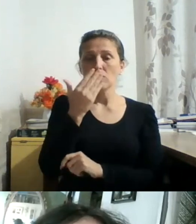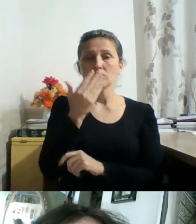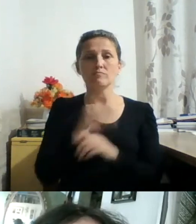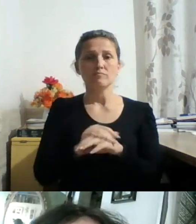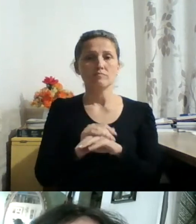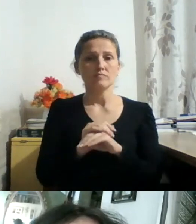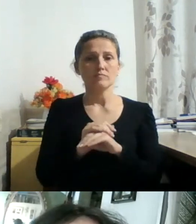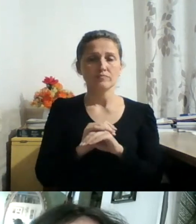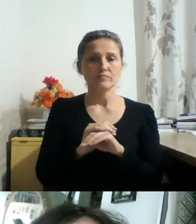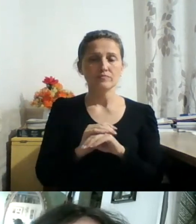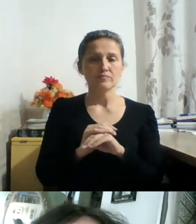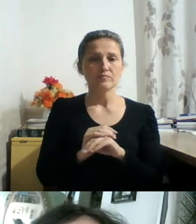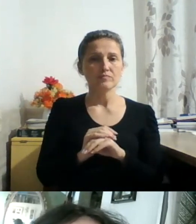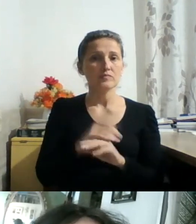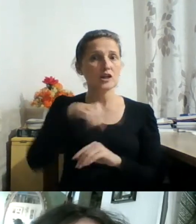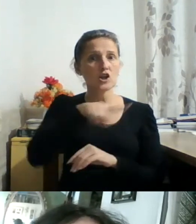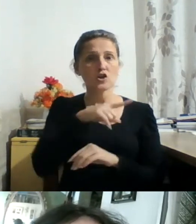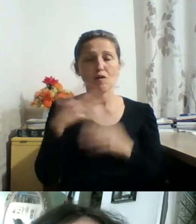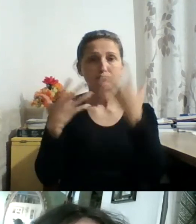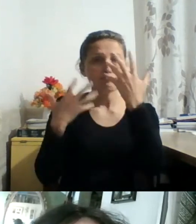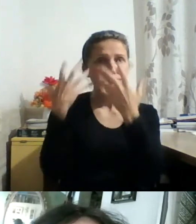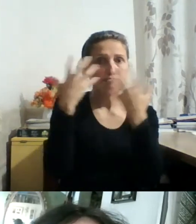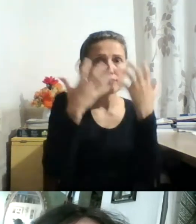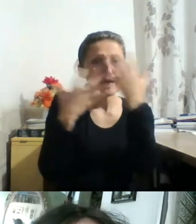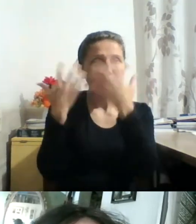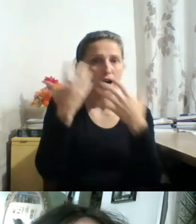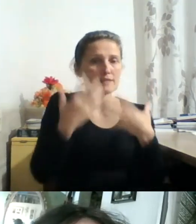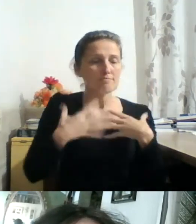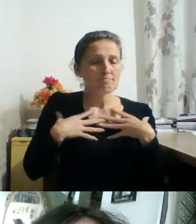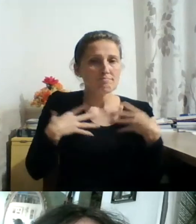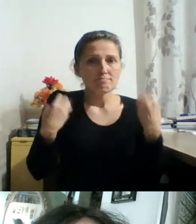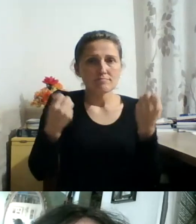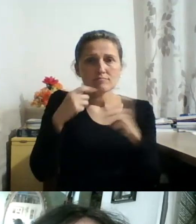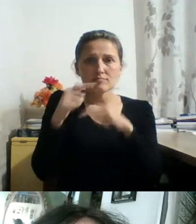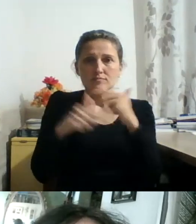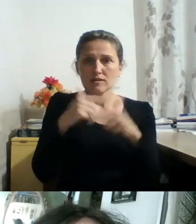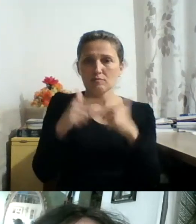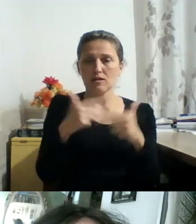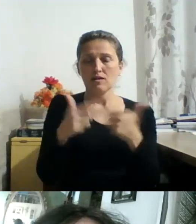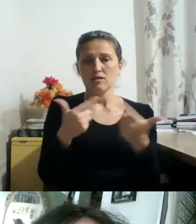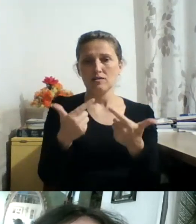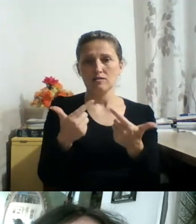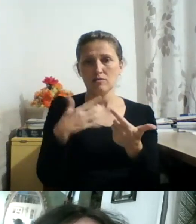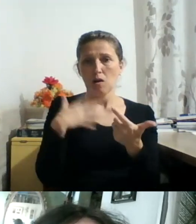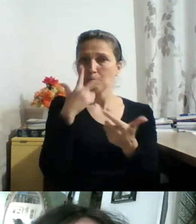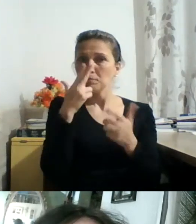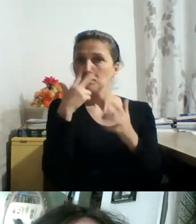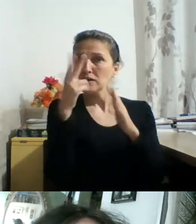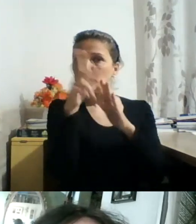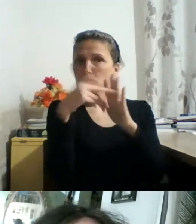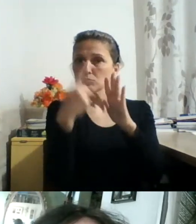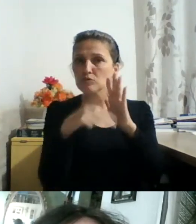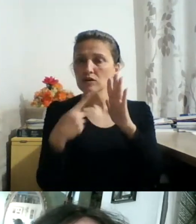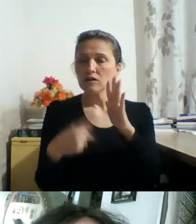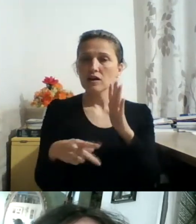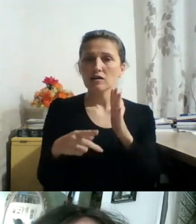que encanta, pelo menos a mim, tanto no meu trabalho, na minha poética fotográfica, quanto no